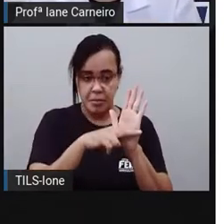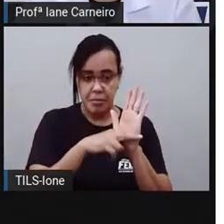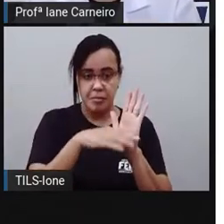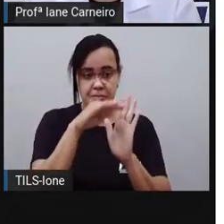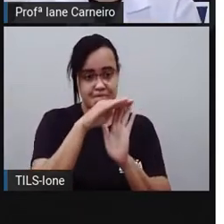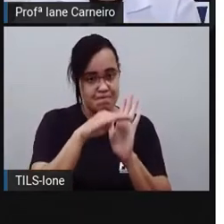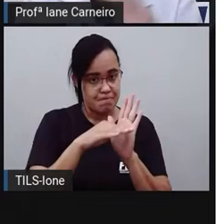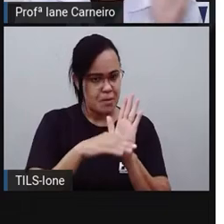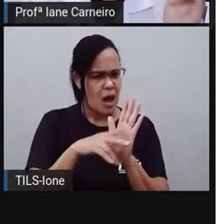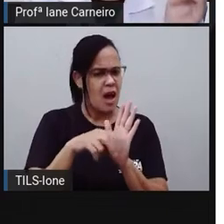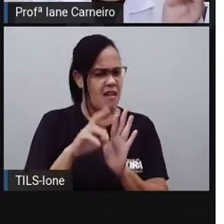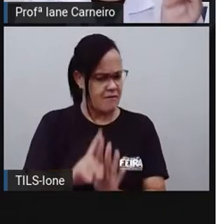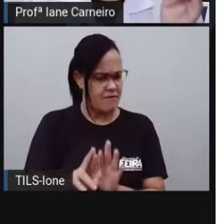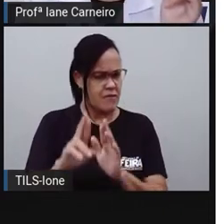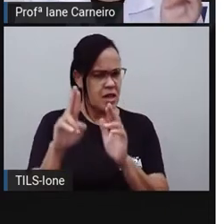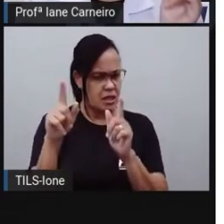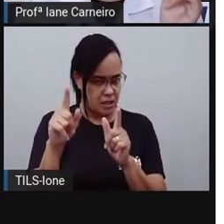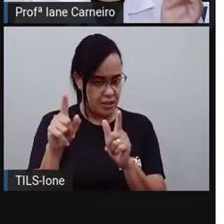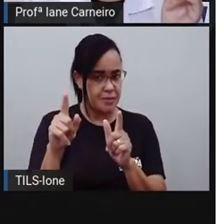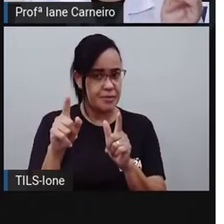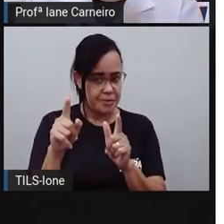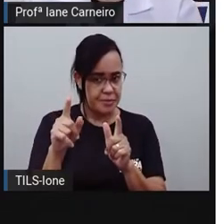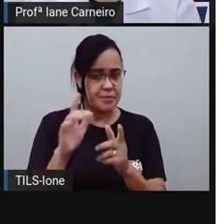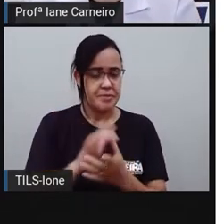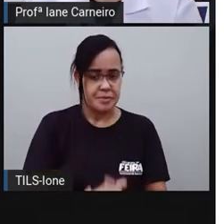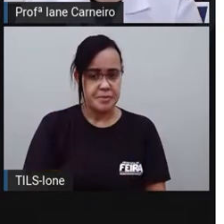diferente dessa receita aqui, ó.